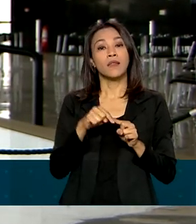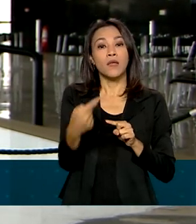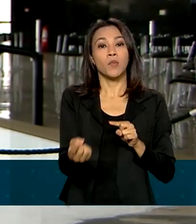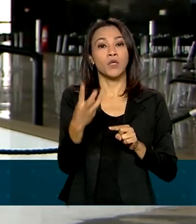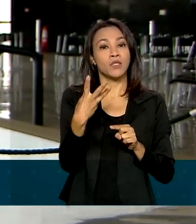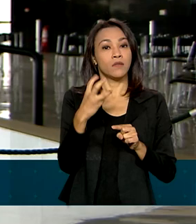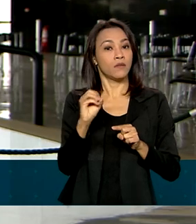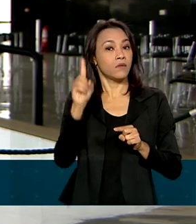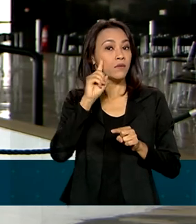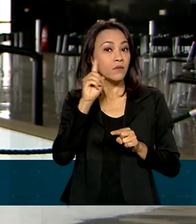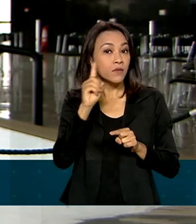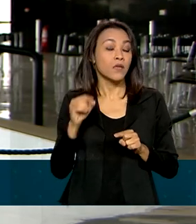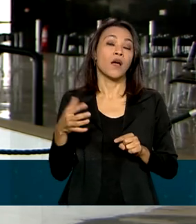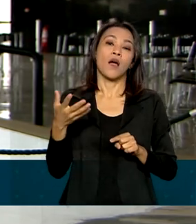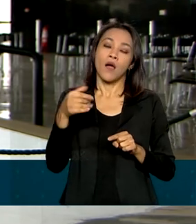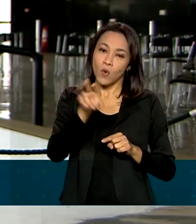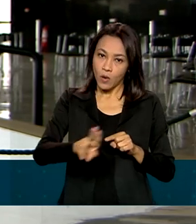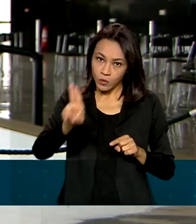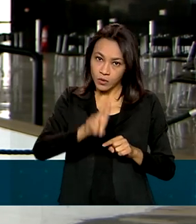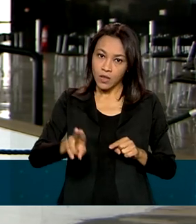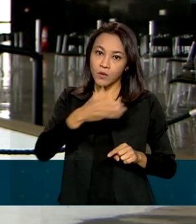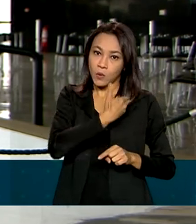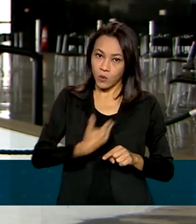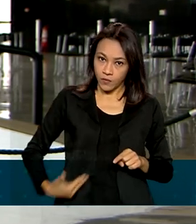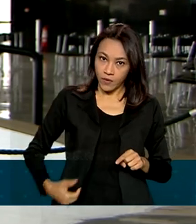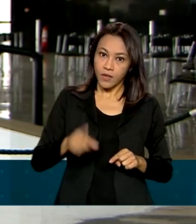vacina utilizada no SUS, ela é produzida pelo Instituto Butantan.